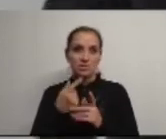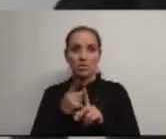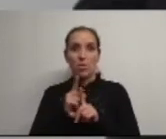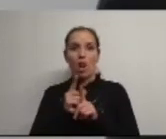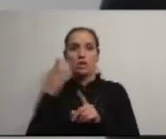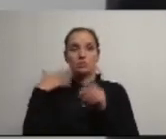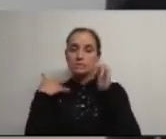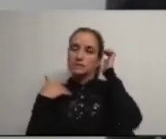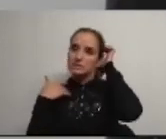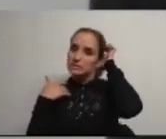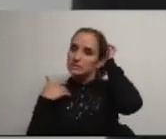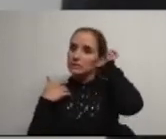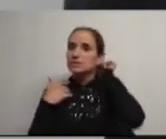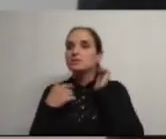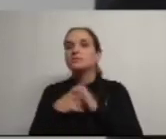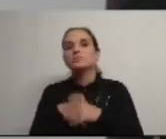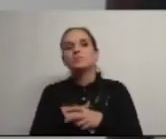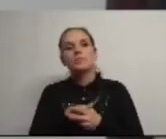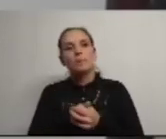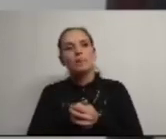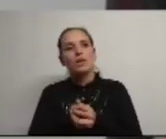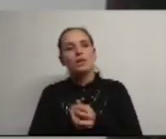sessões ordinárias Sr.